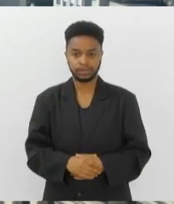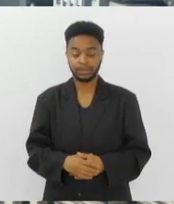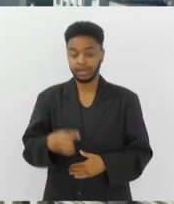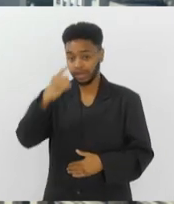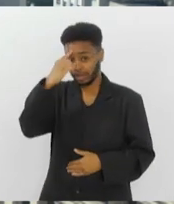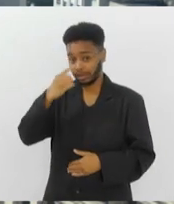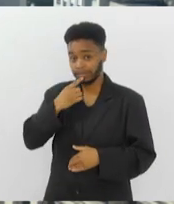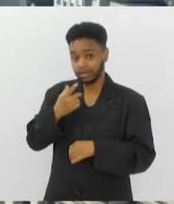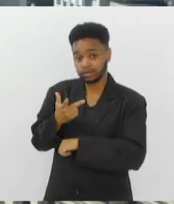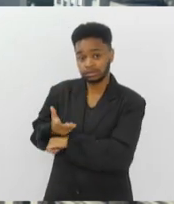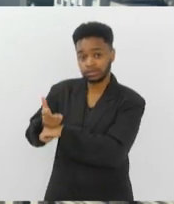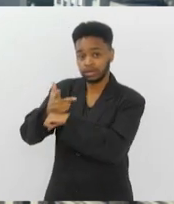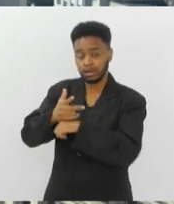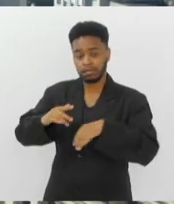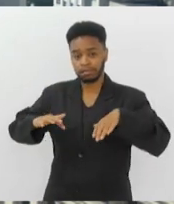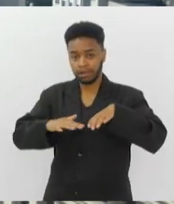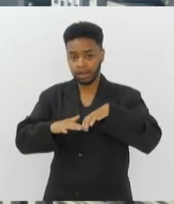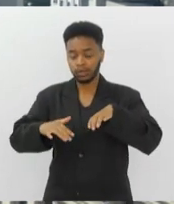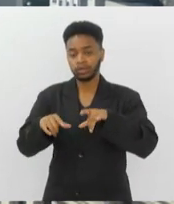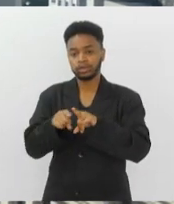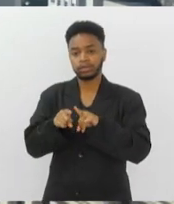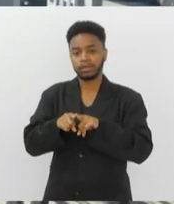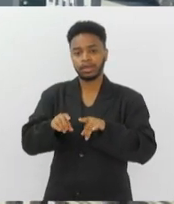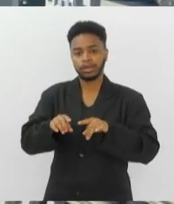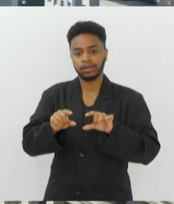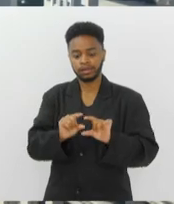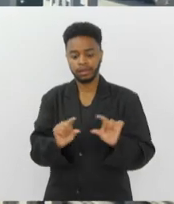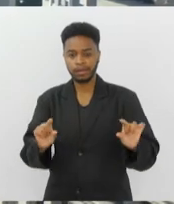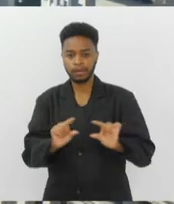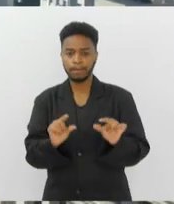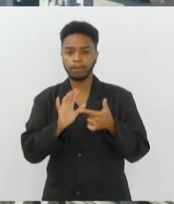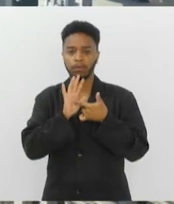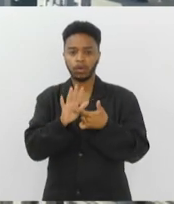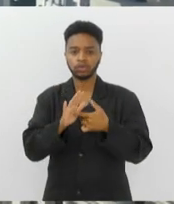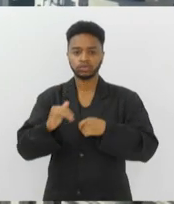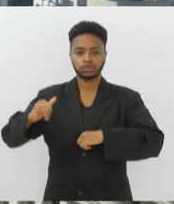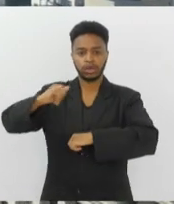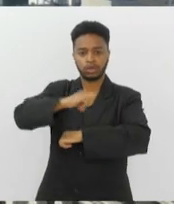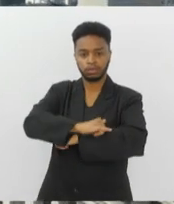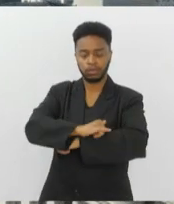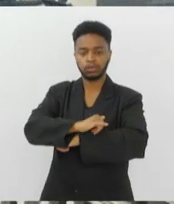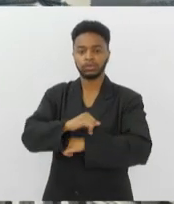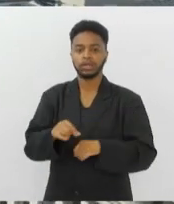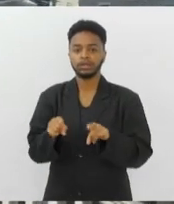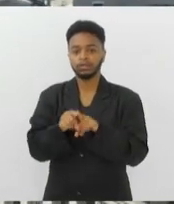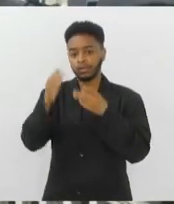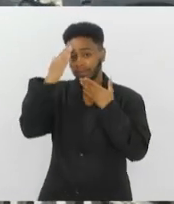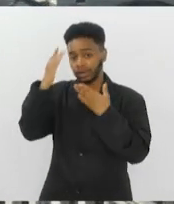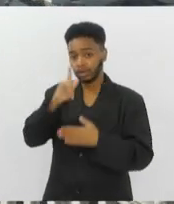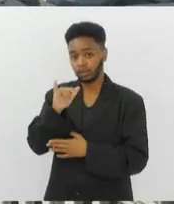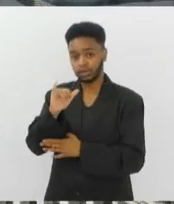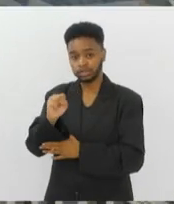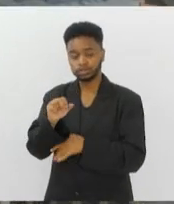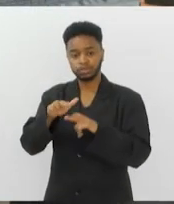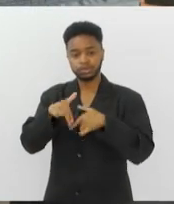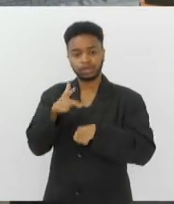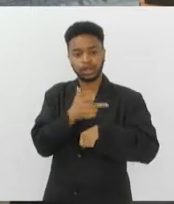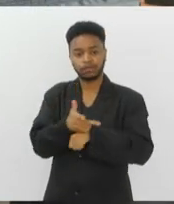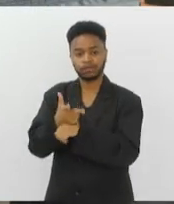imagens aí são da Baía de Guanabara. Aqui embaixo, o aeroporto Santos Dumont. Obrigado, Luiz Augusto, pelas imagens de hoje.